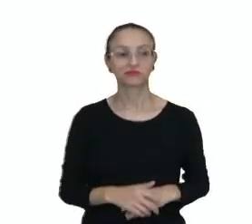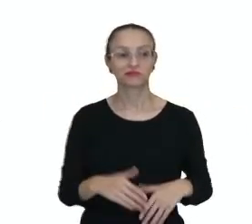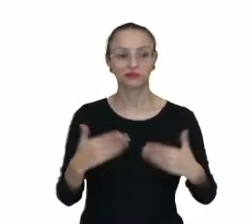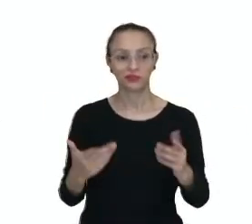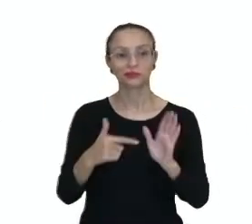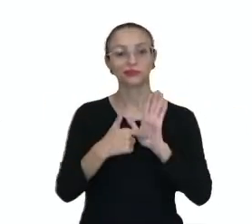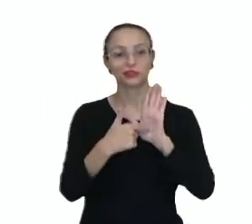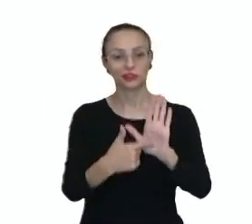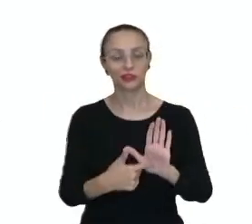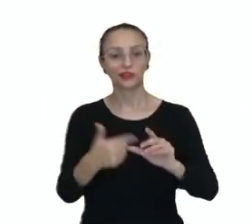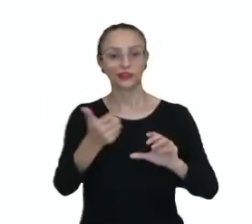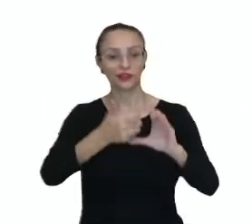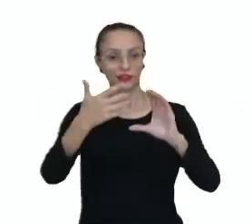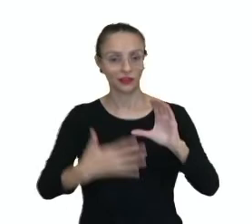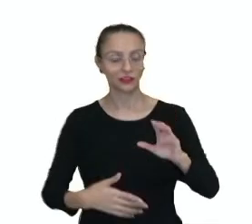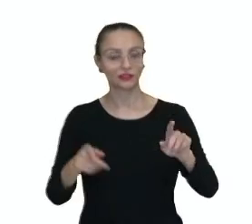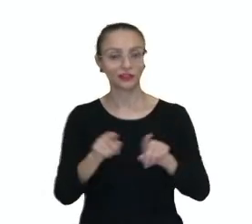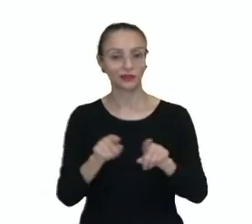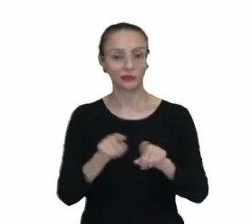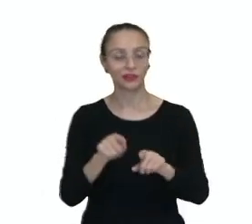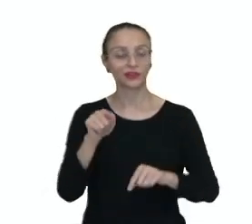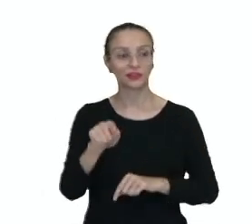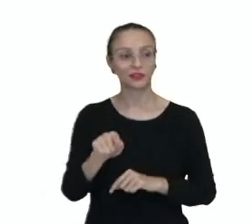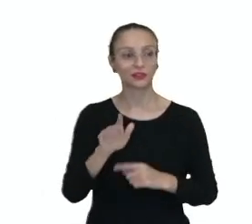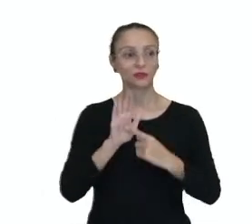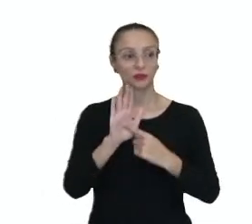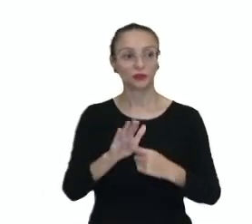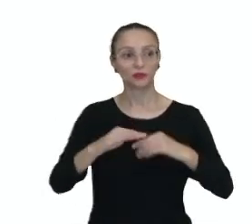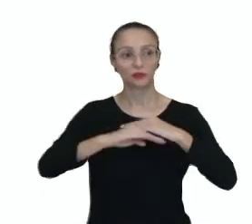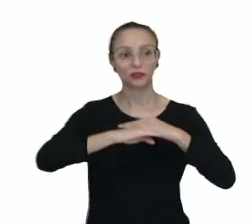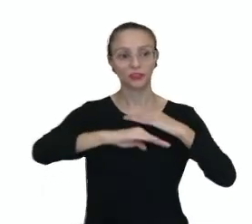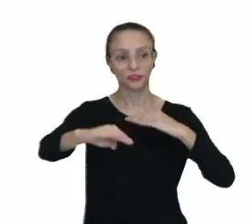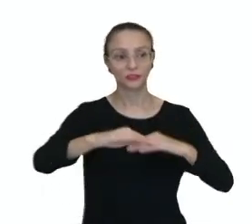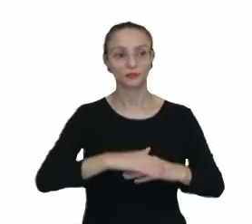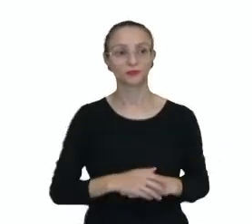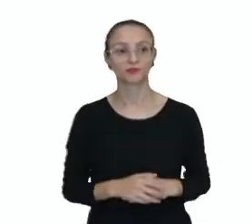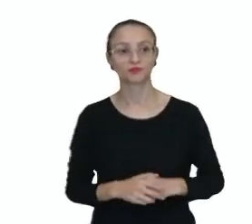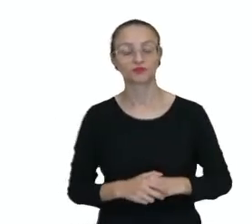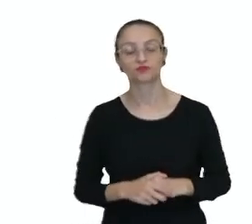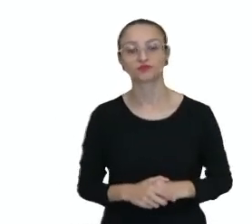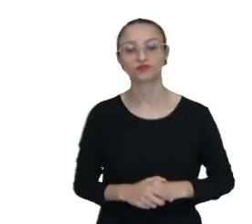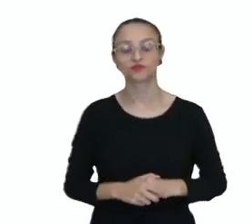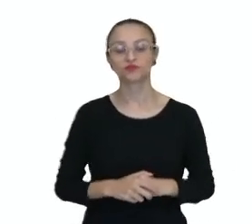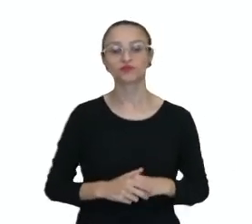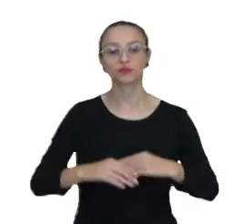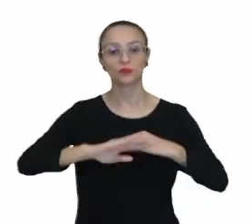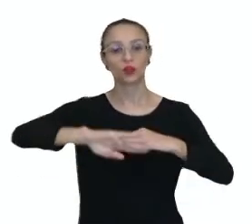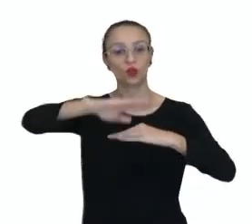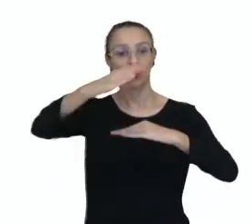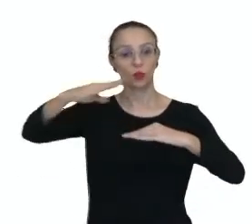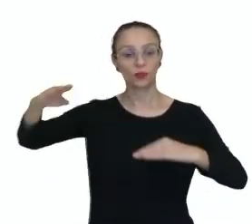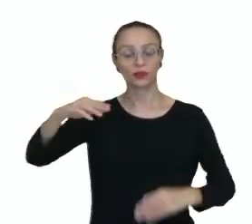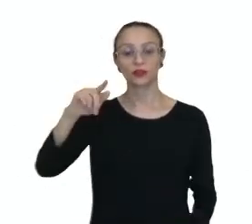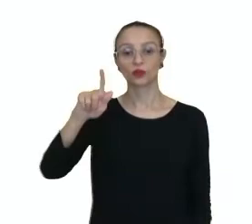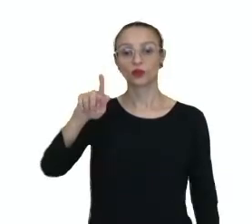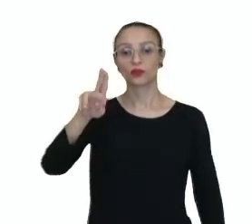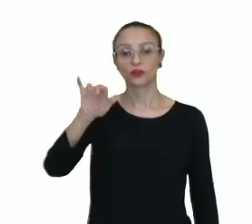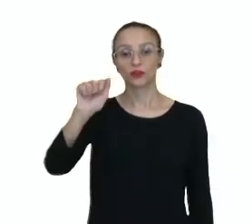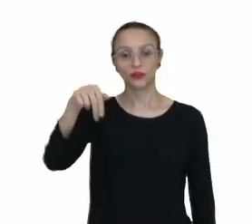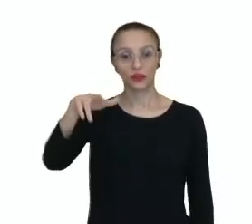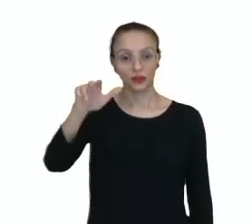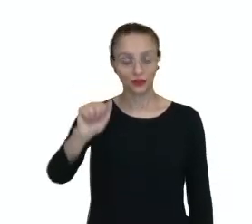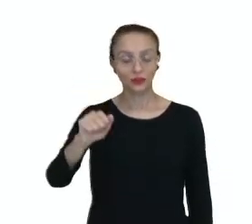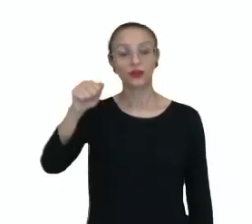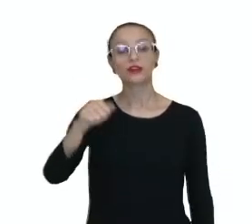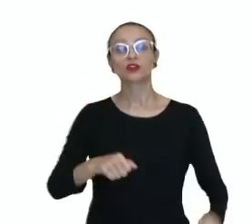Então destacamos essa característica dessa porção ali da planície. O planalto das Guianas na porção norte, que é